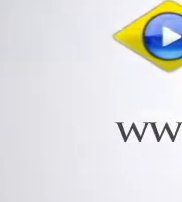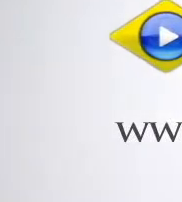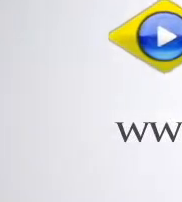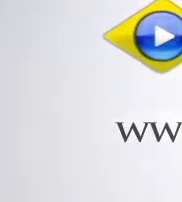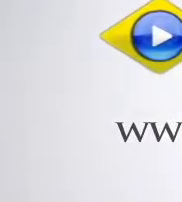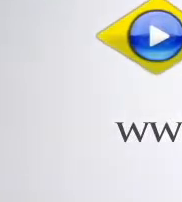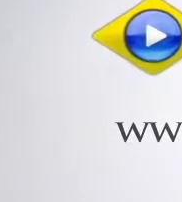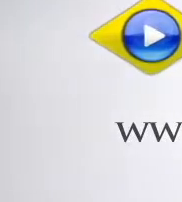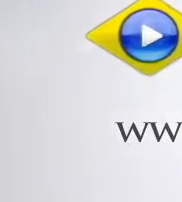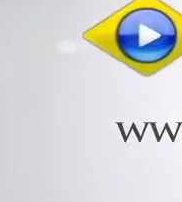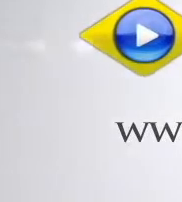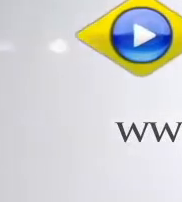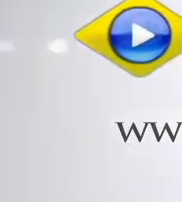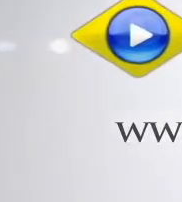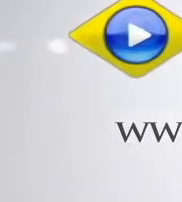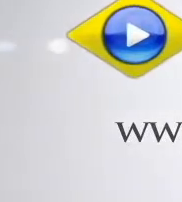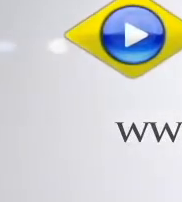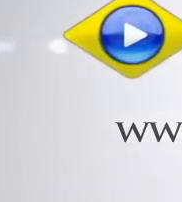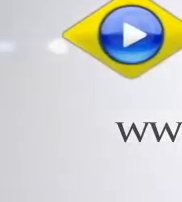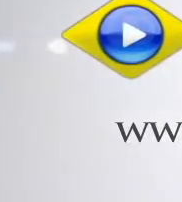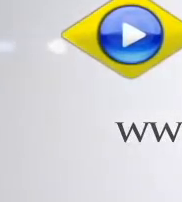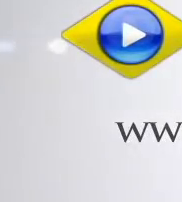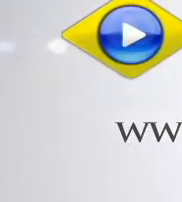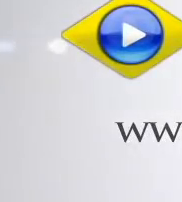presidente.